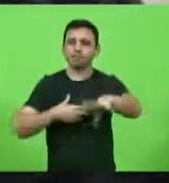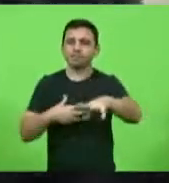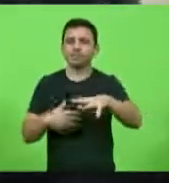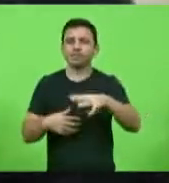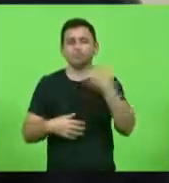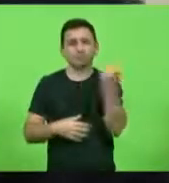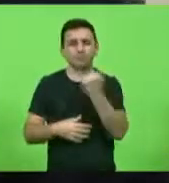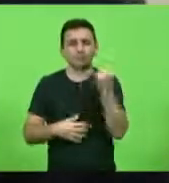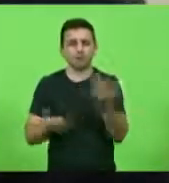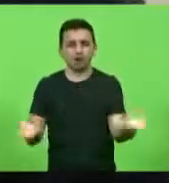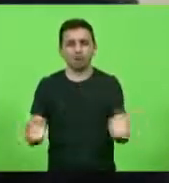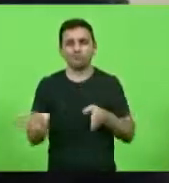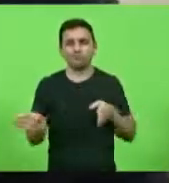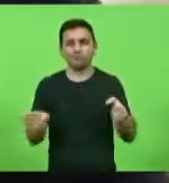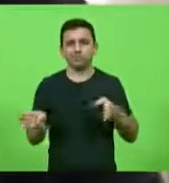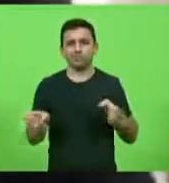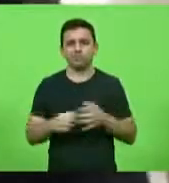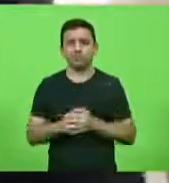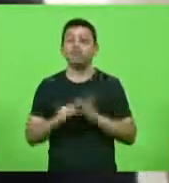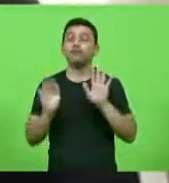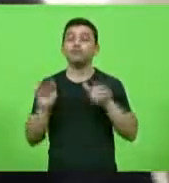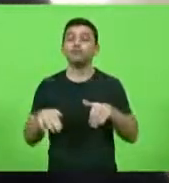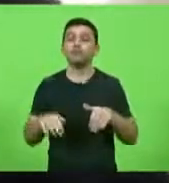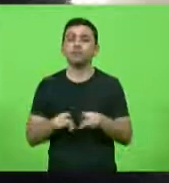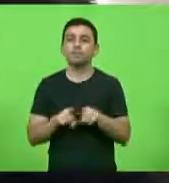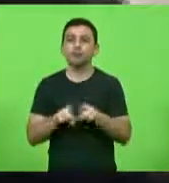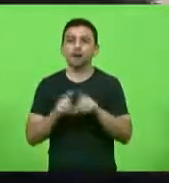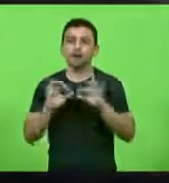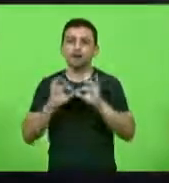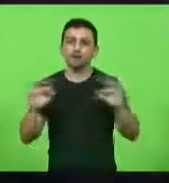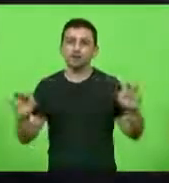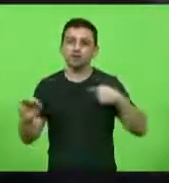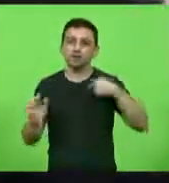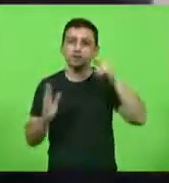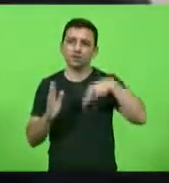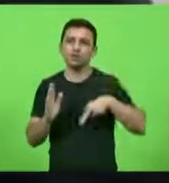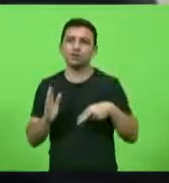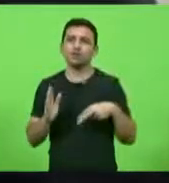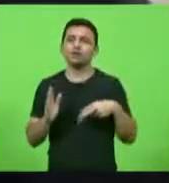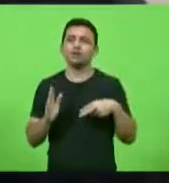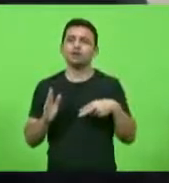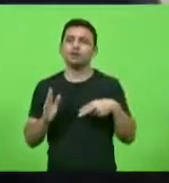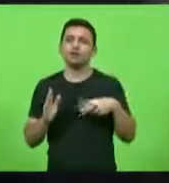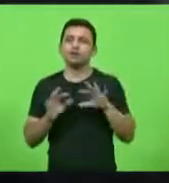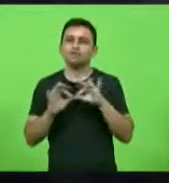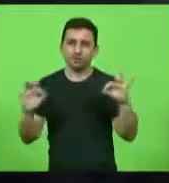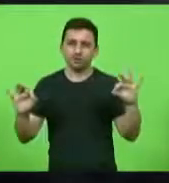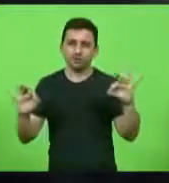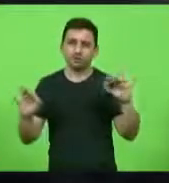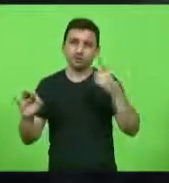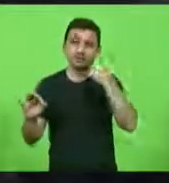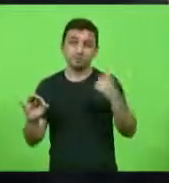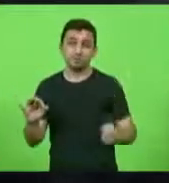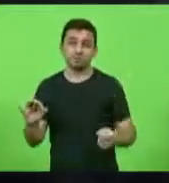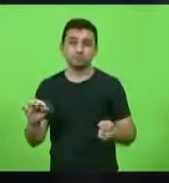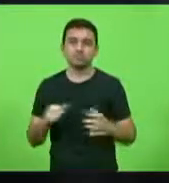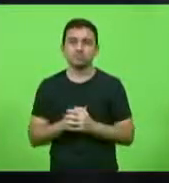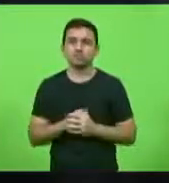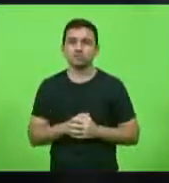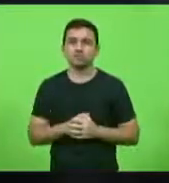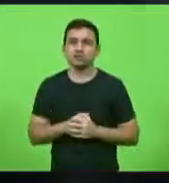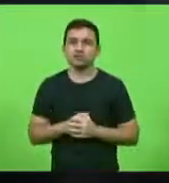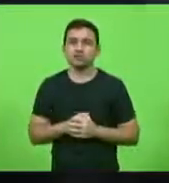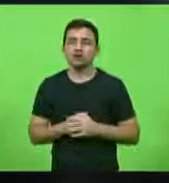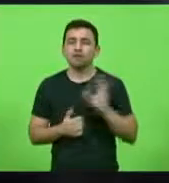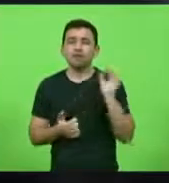nesse momento e concluo aqui uma frase que eu li em dia desses e eu achei muito interessante e que de certa